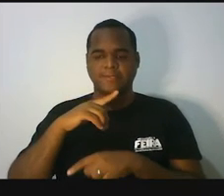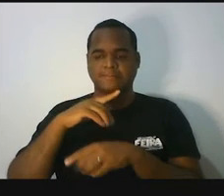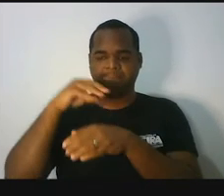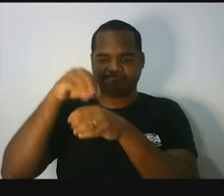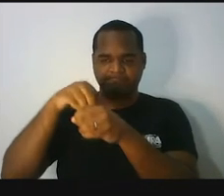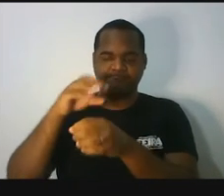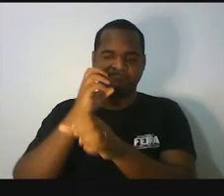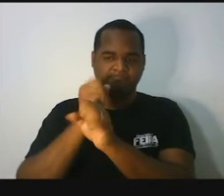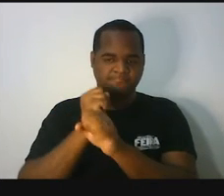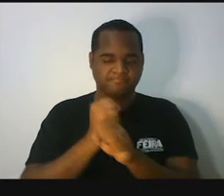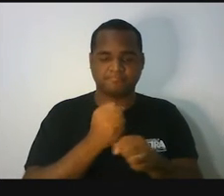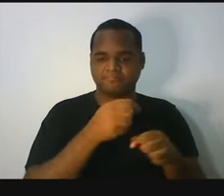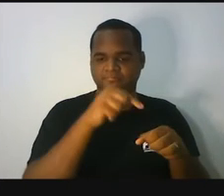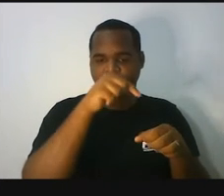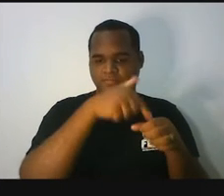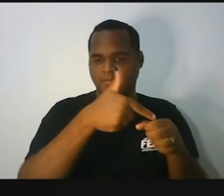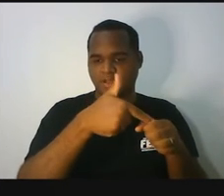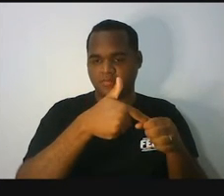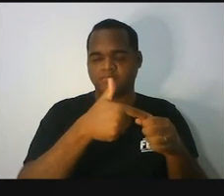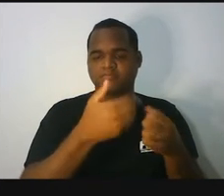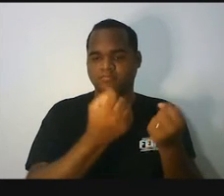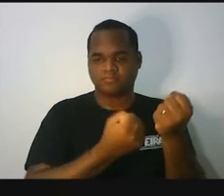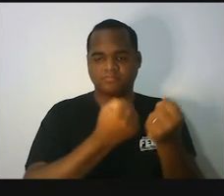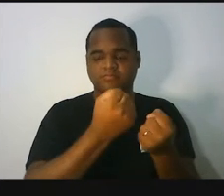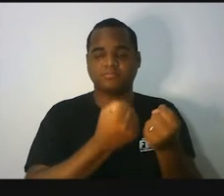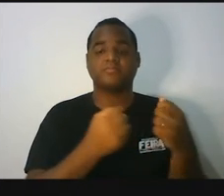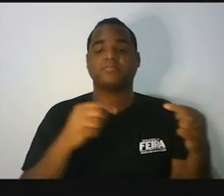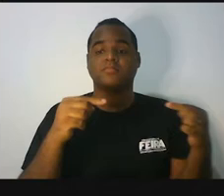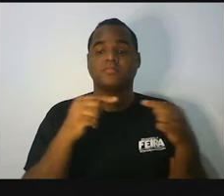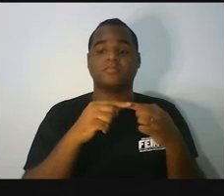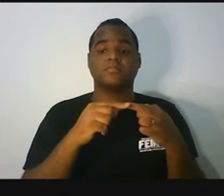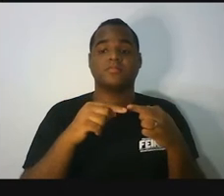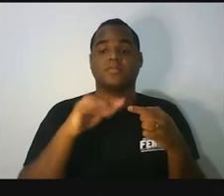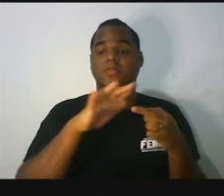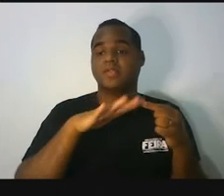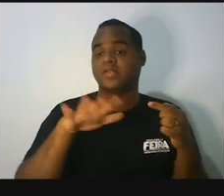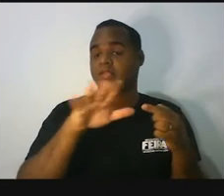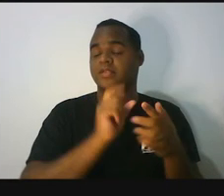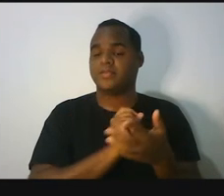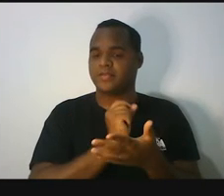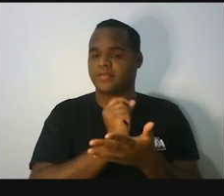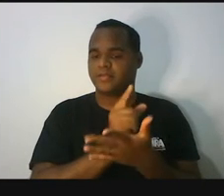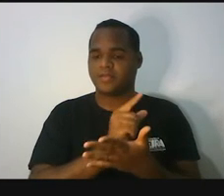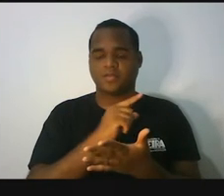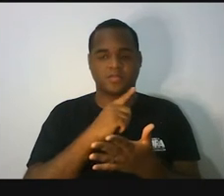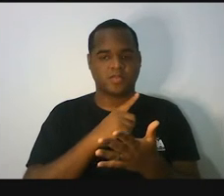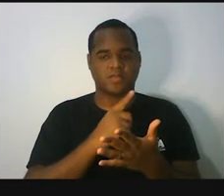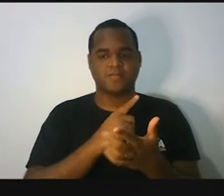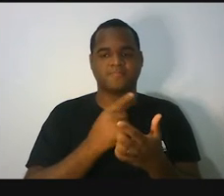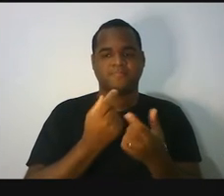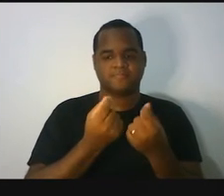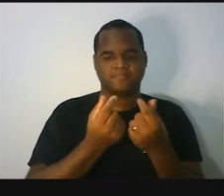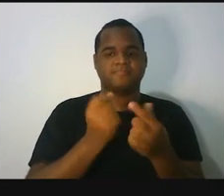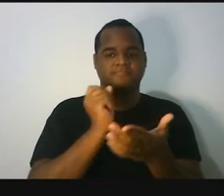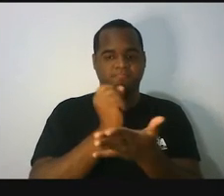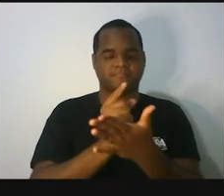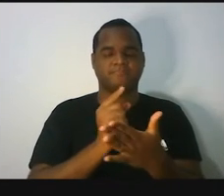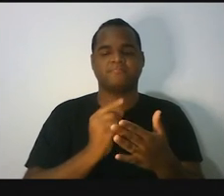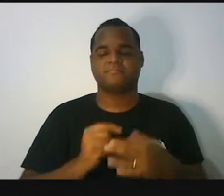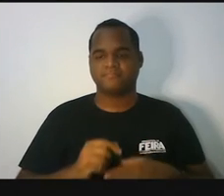dentro do tanque, isso tem que dar quanto ele está pagando por esse abastecimento. Correto?